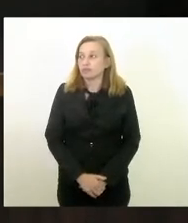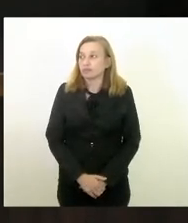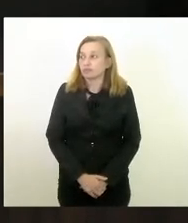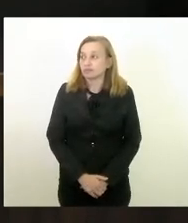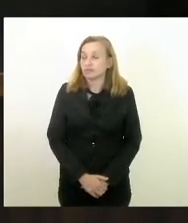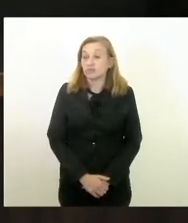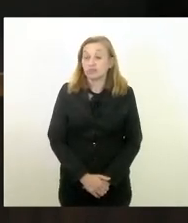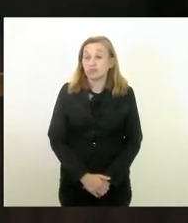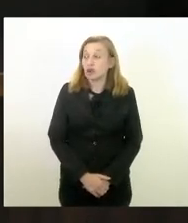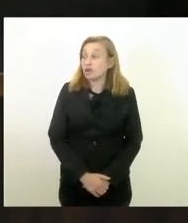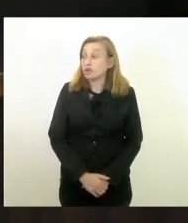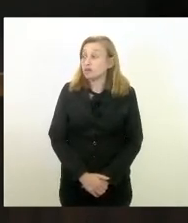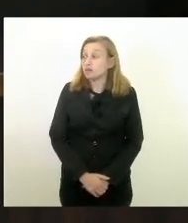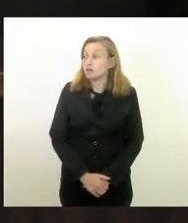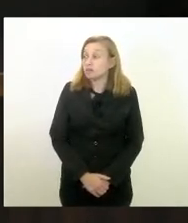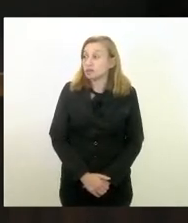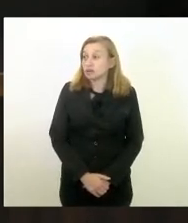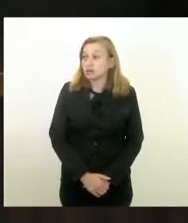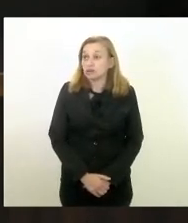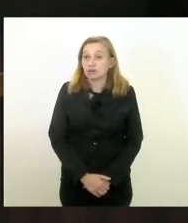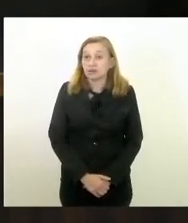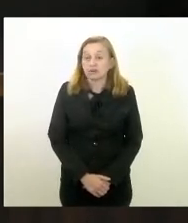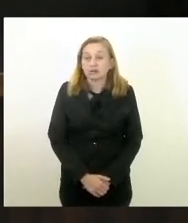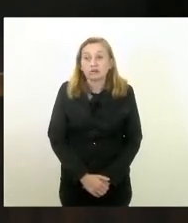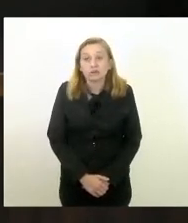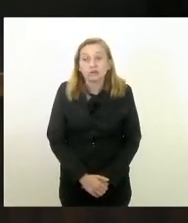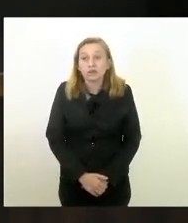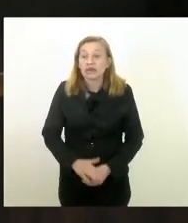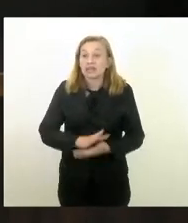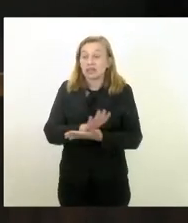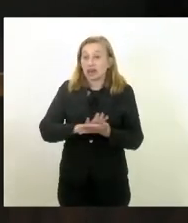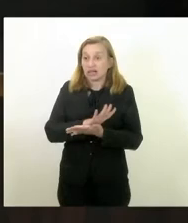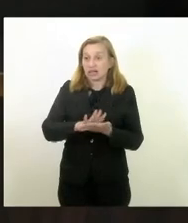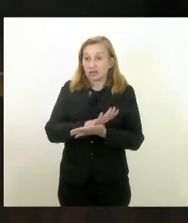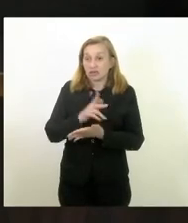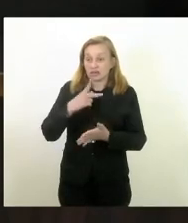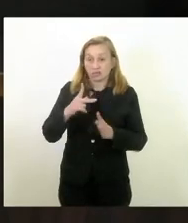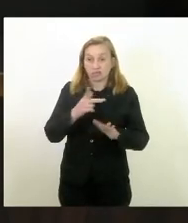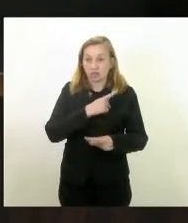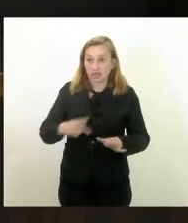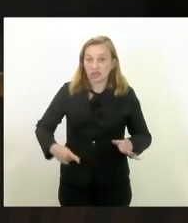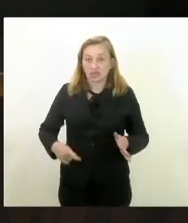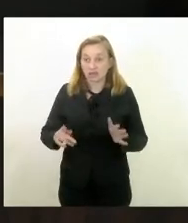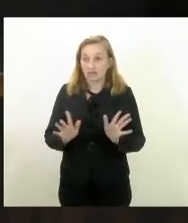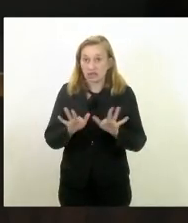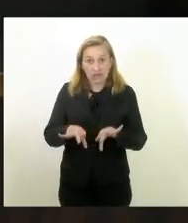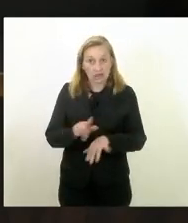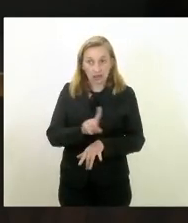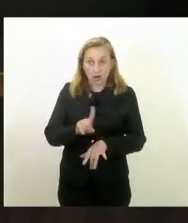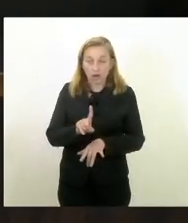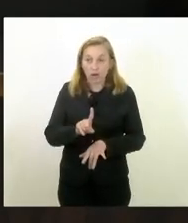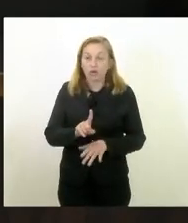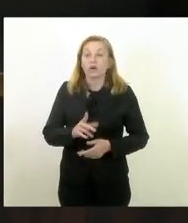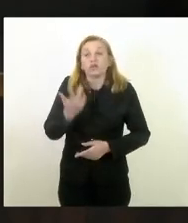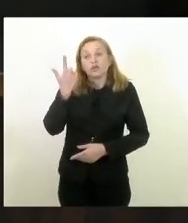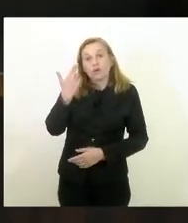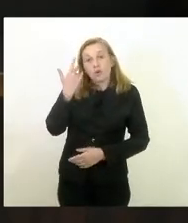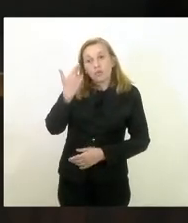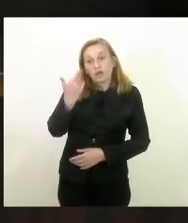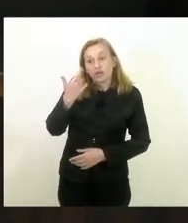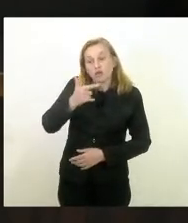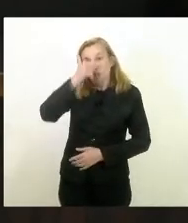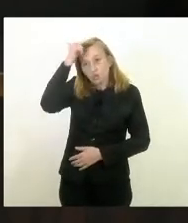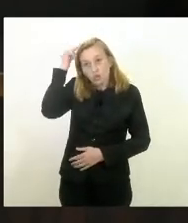voltamos com o projeto nada mais tratar a presidência não vai encerrar normalmente o Luiz faz uma